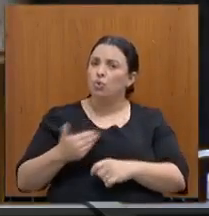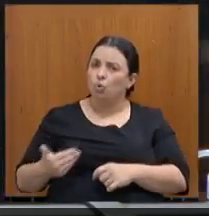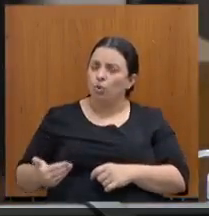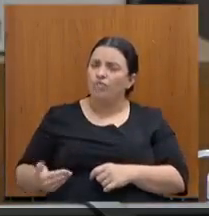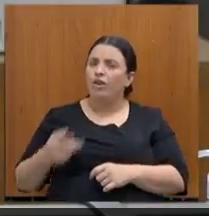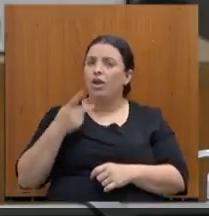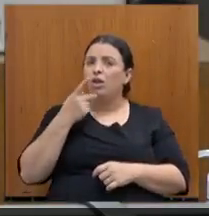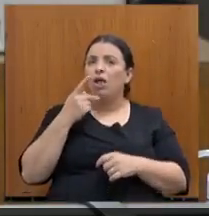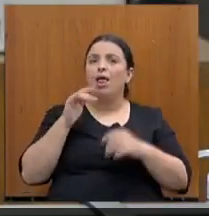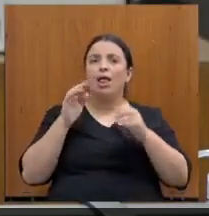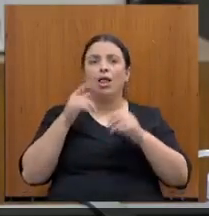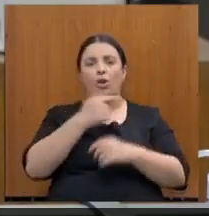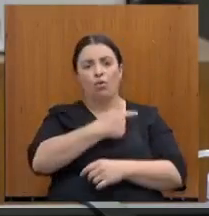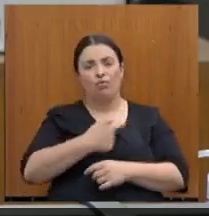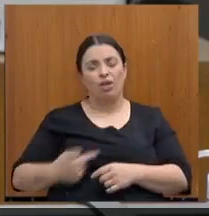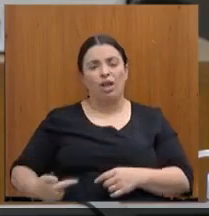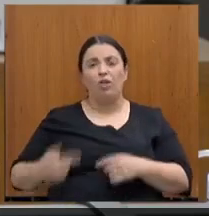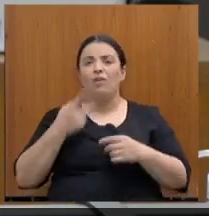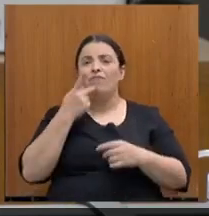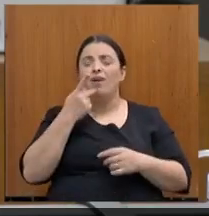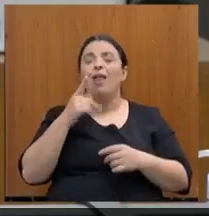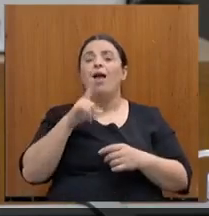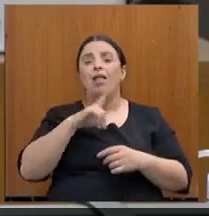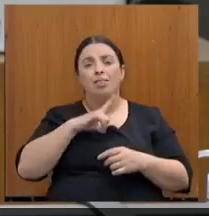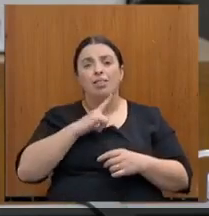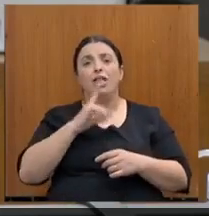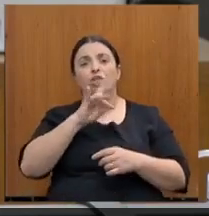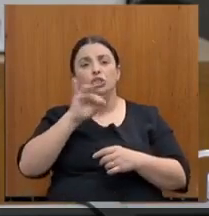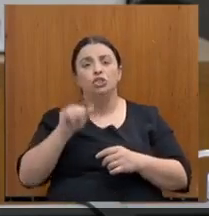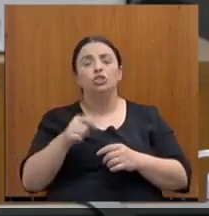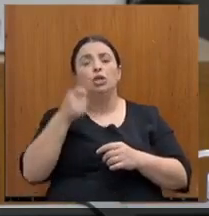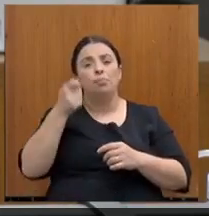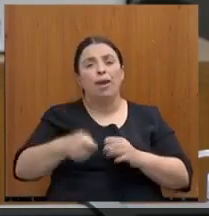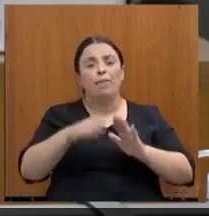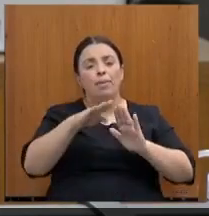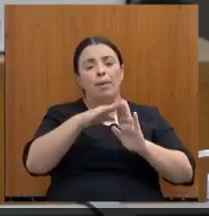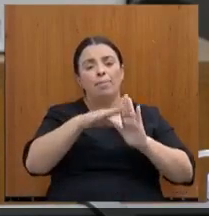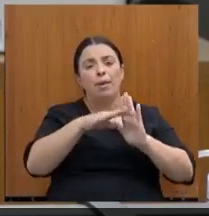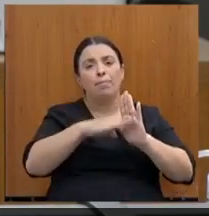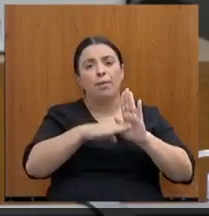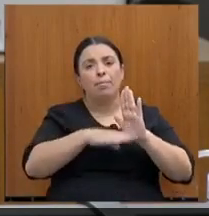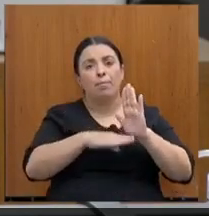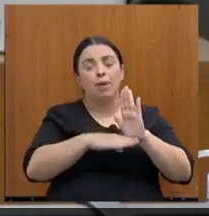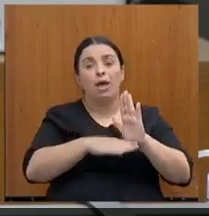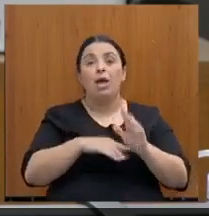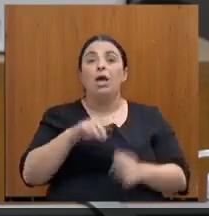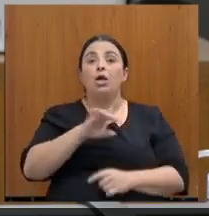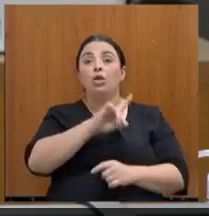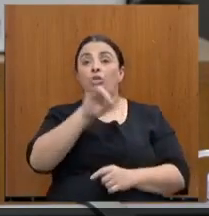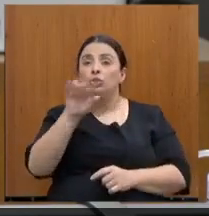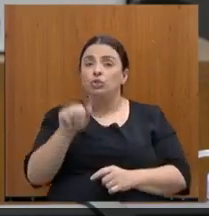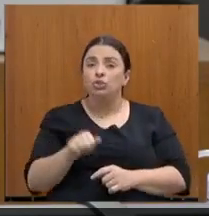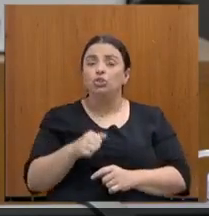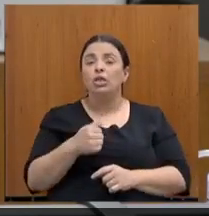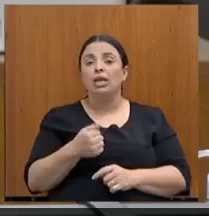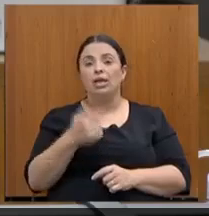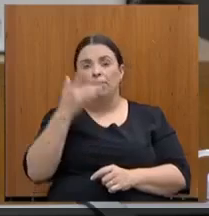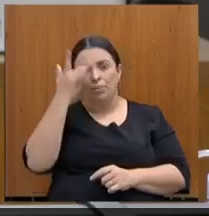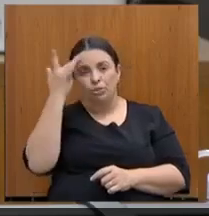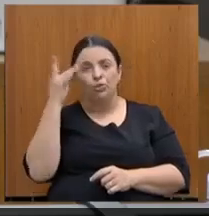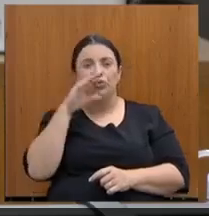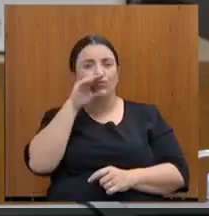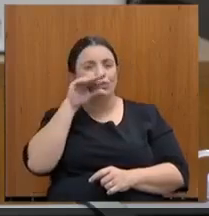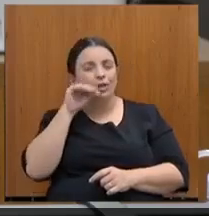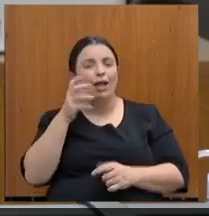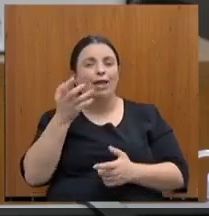uma escala de pagamentos, que era o que acontecia na gestão anterior, e no dia que o servidor precisa pagar suas contas, porque ele já